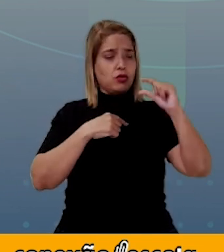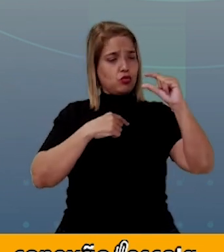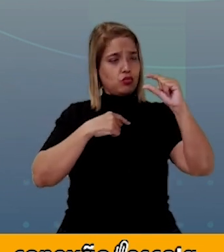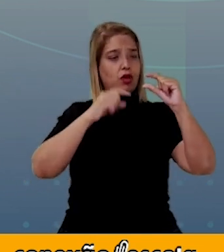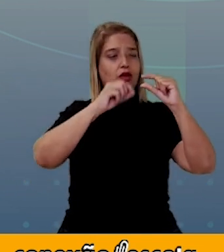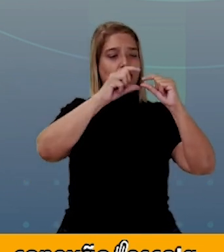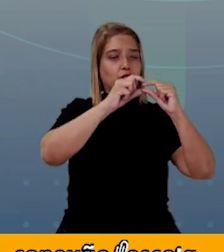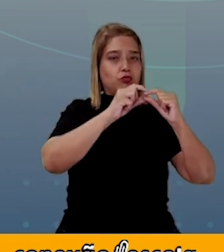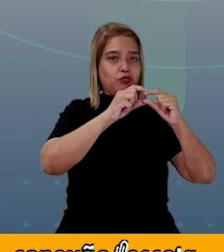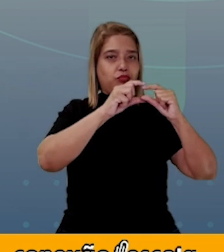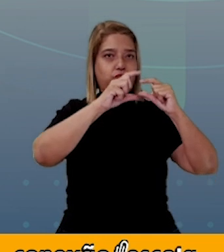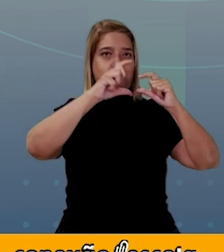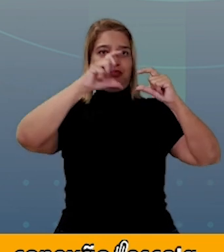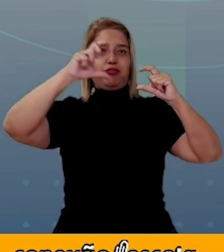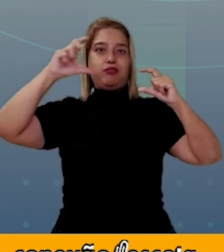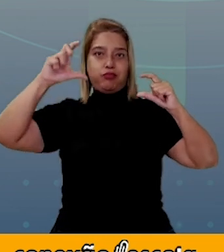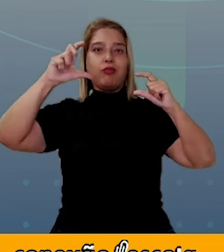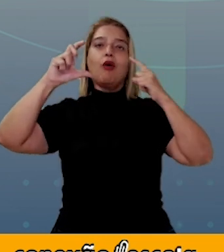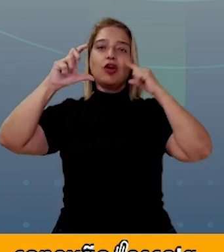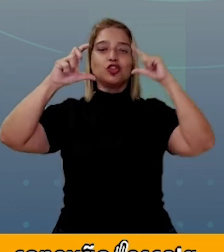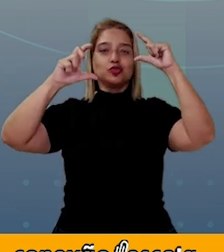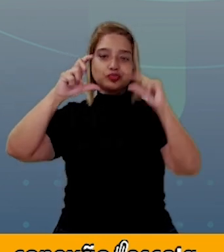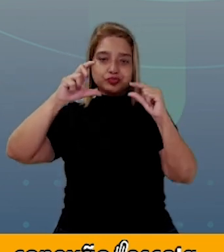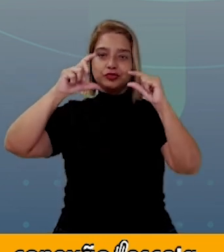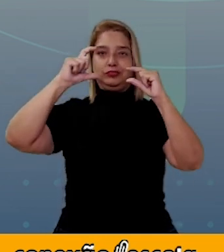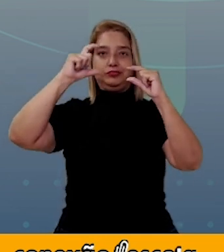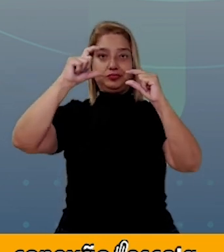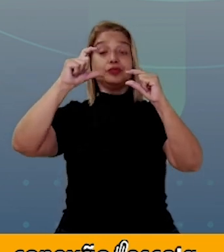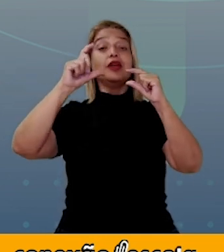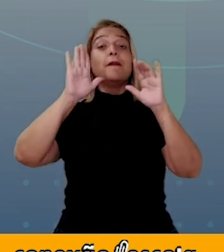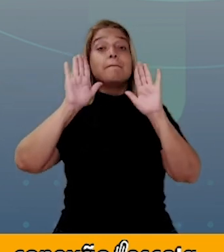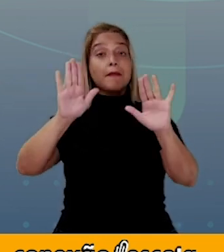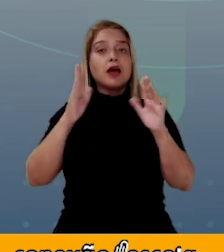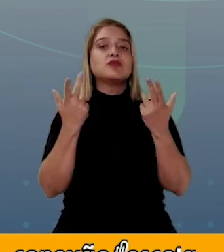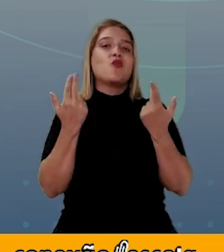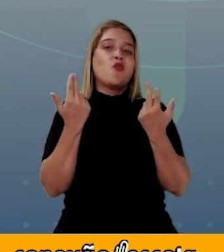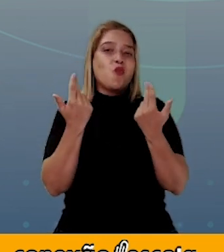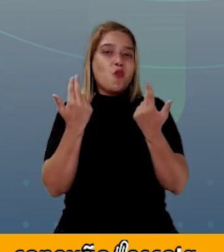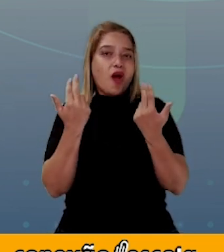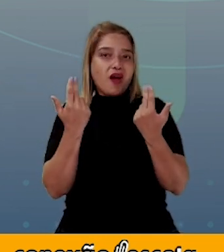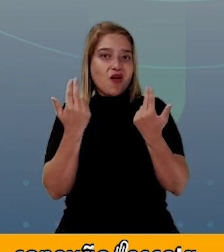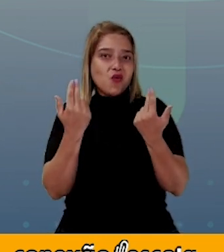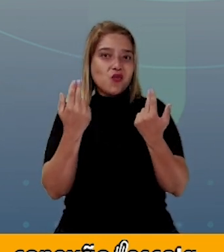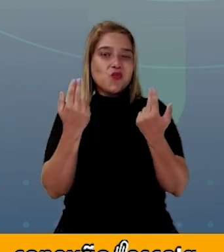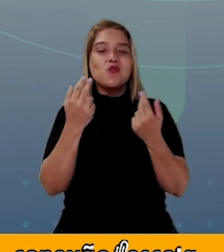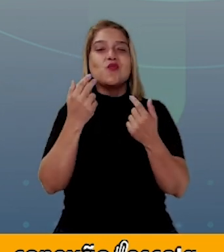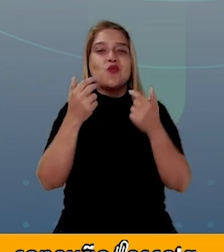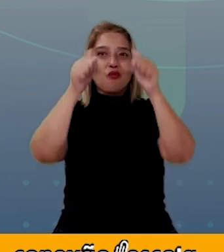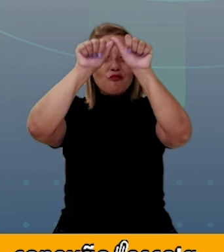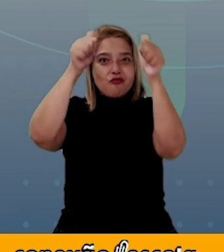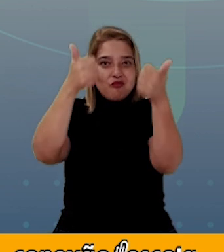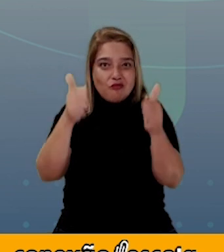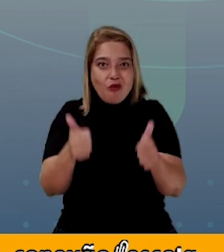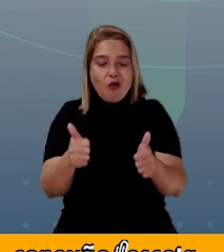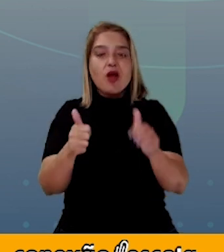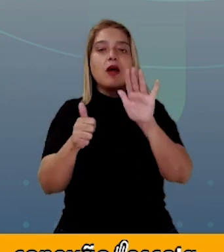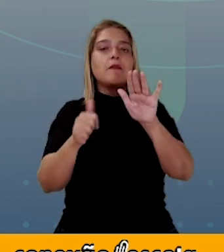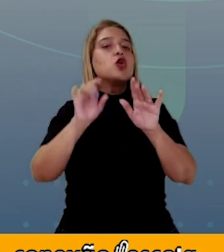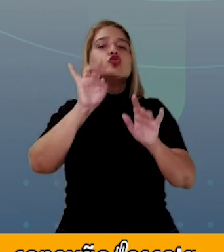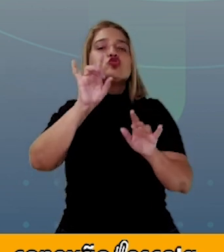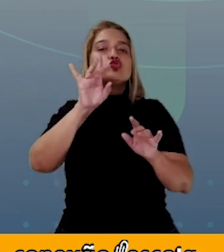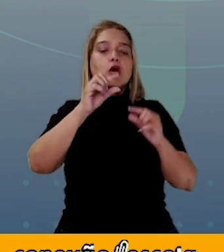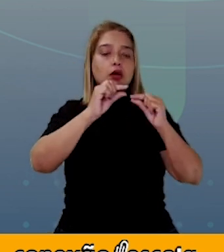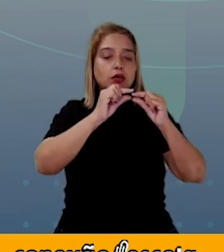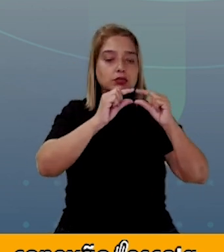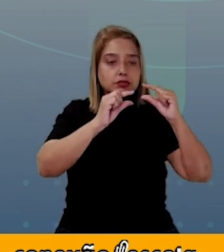um quadrado menor e um quadrado maior. Certo? Possui a mesma forma, mas possui